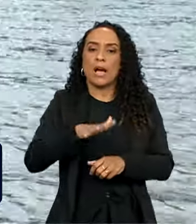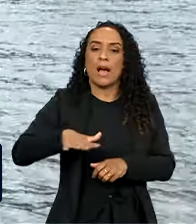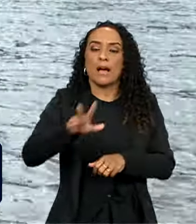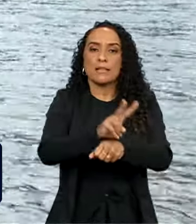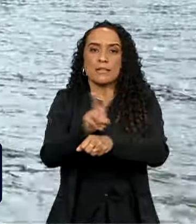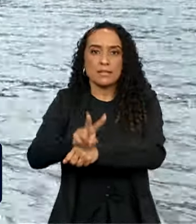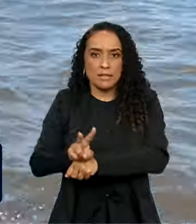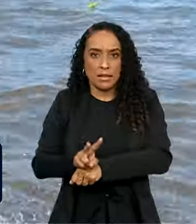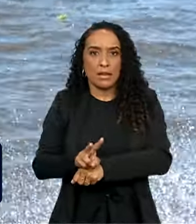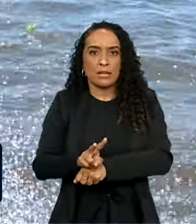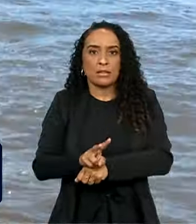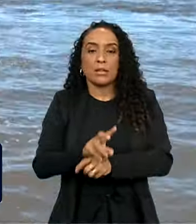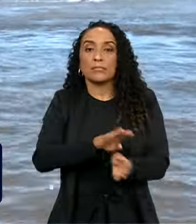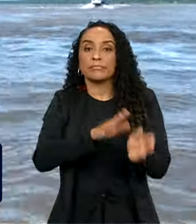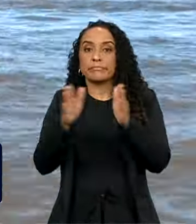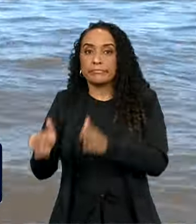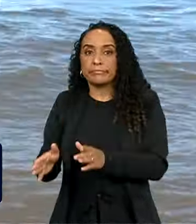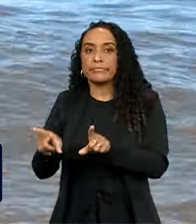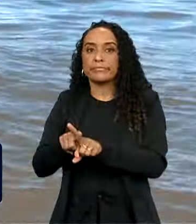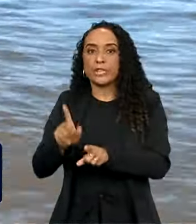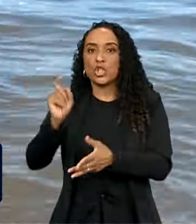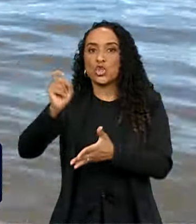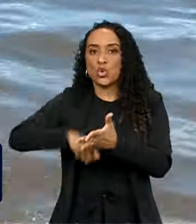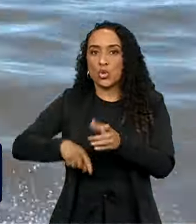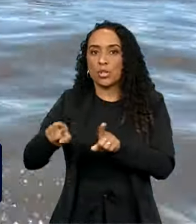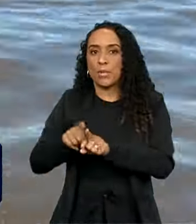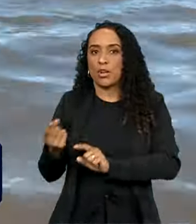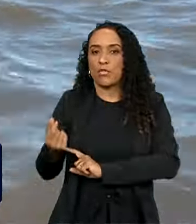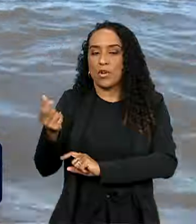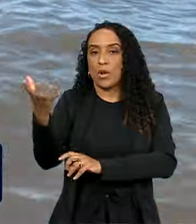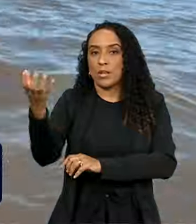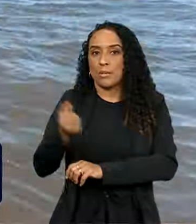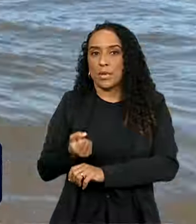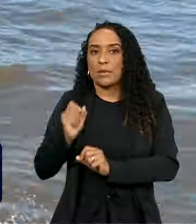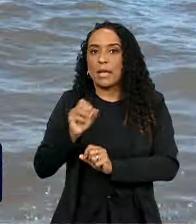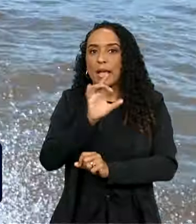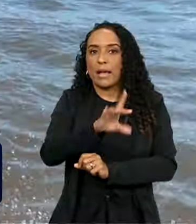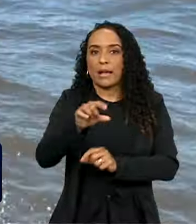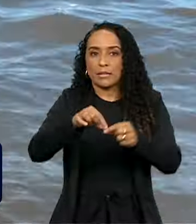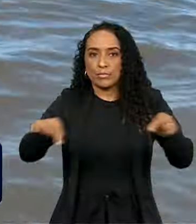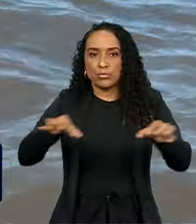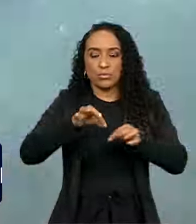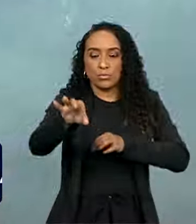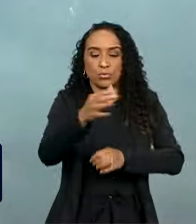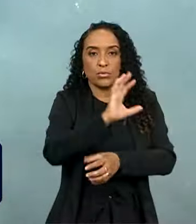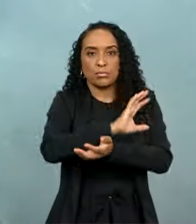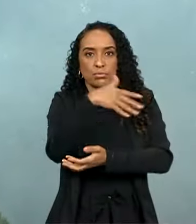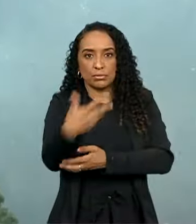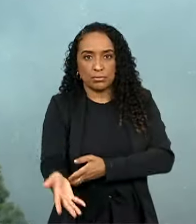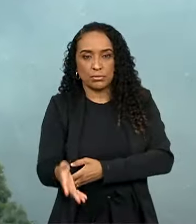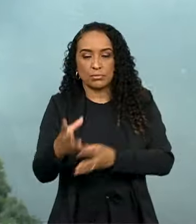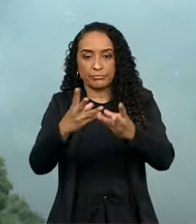protegidas. Em contrapartida, haverá desconto no valor a receber para cada hectare desmatado ou degradado.